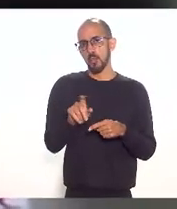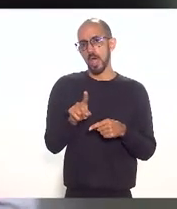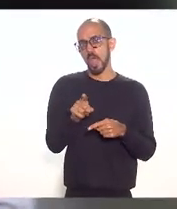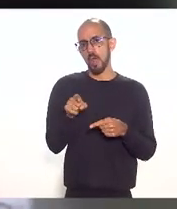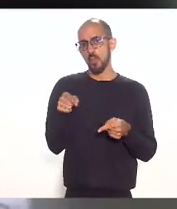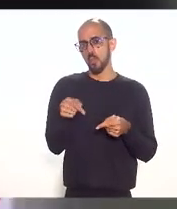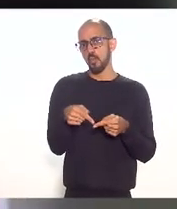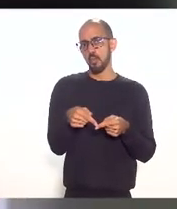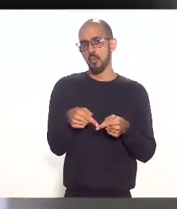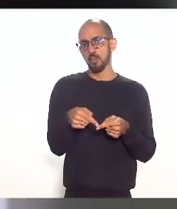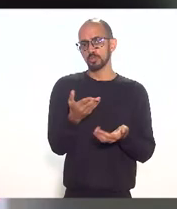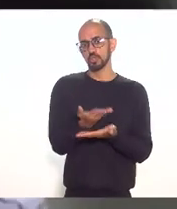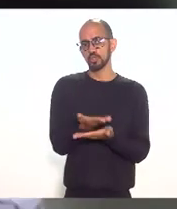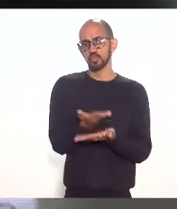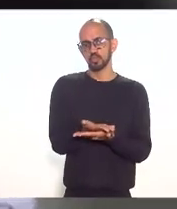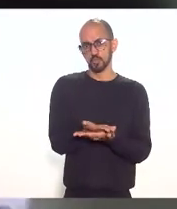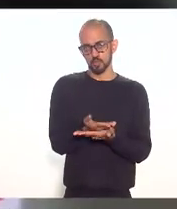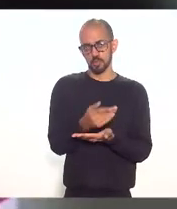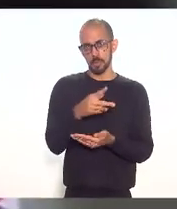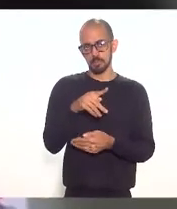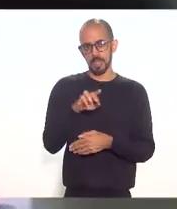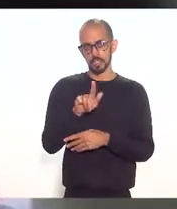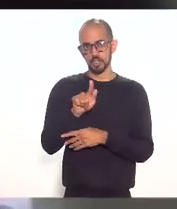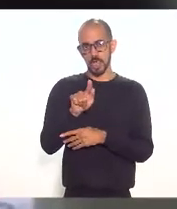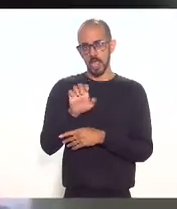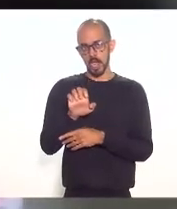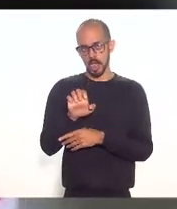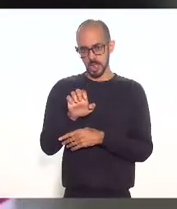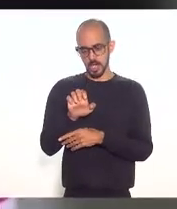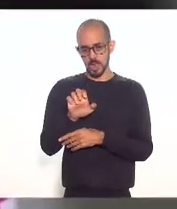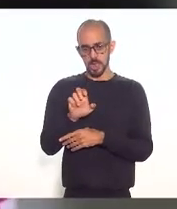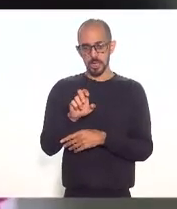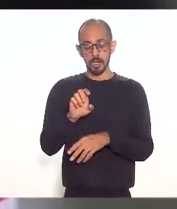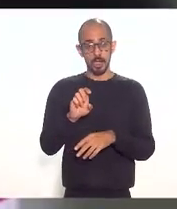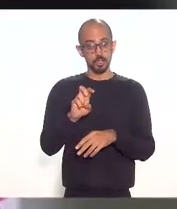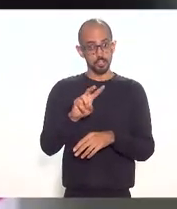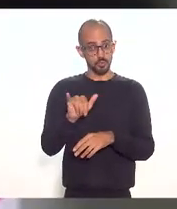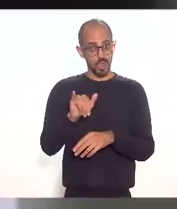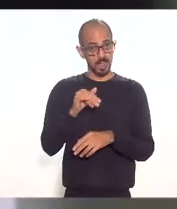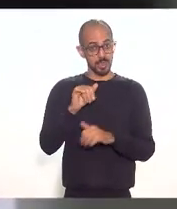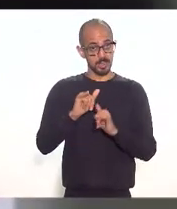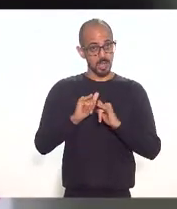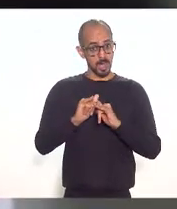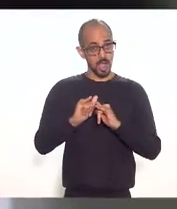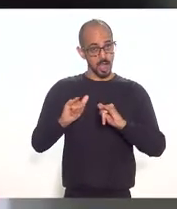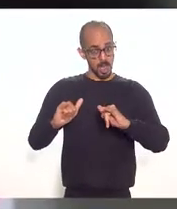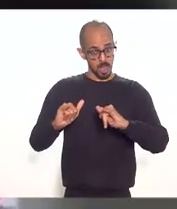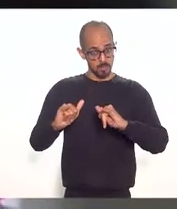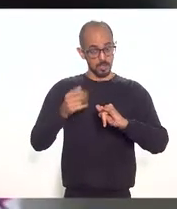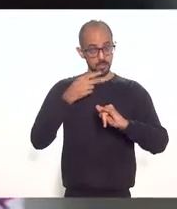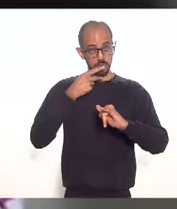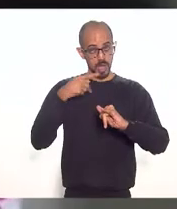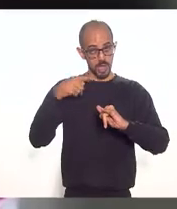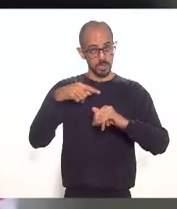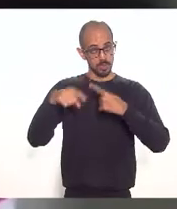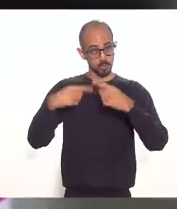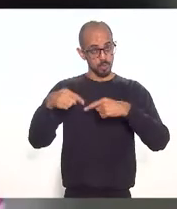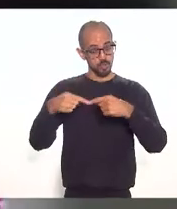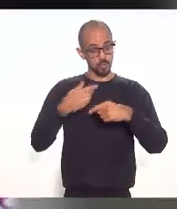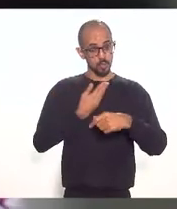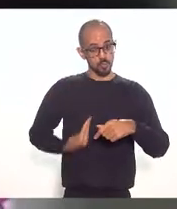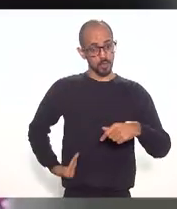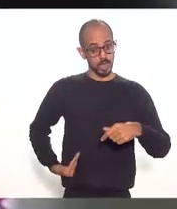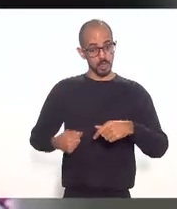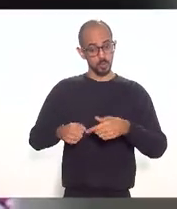certamente a PGE só vai se pronunciar formalmente sem quando esse projeto de lei for aprovado encaminhado a sanção do governador